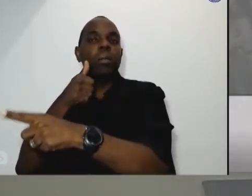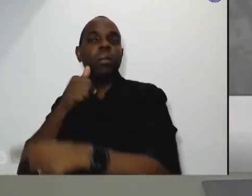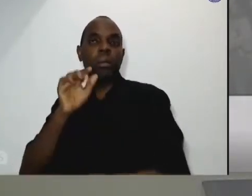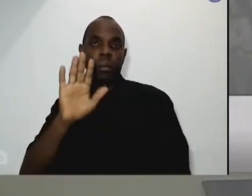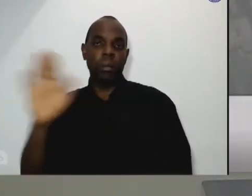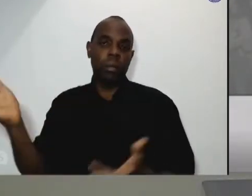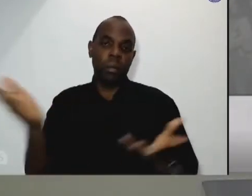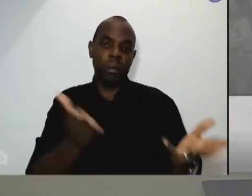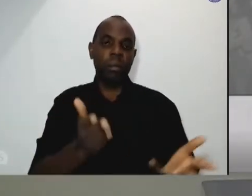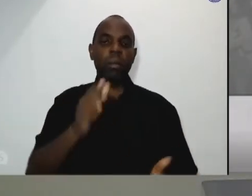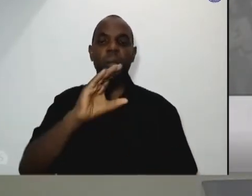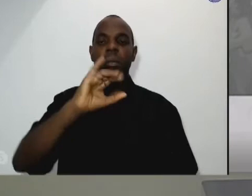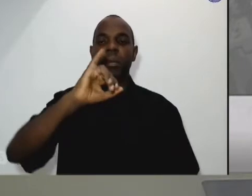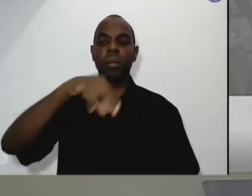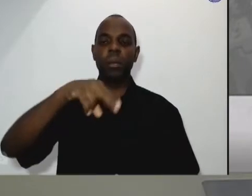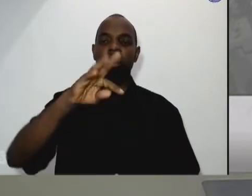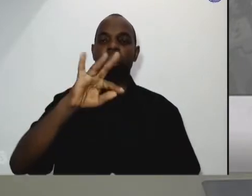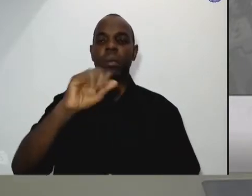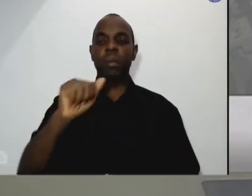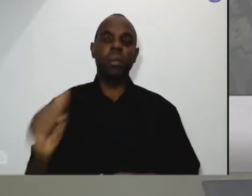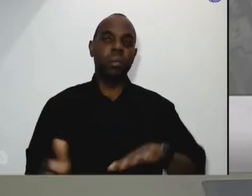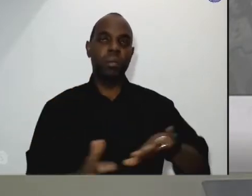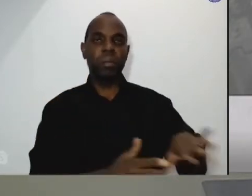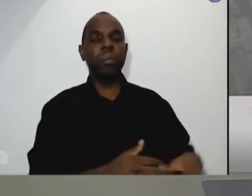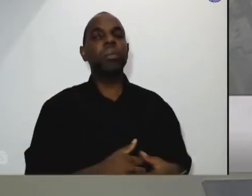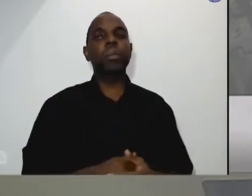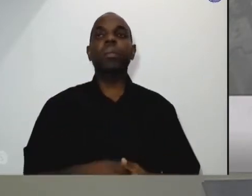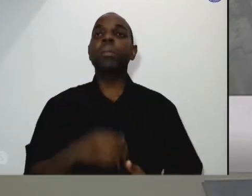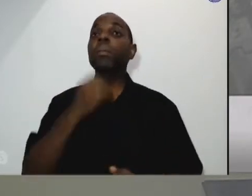Boa noite boa noite a todos a todas.